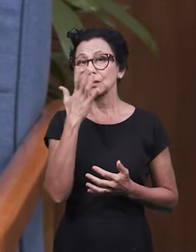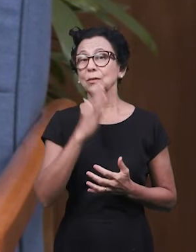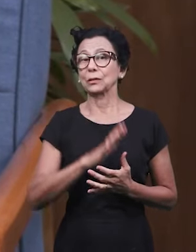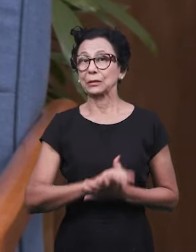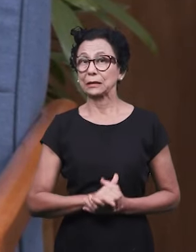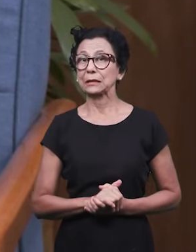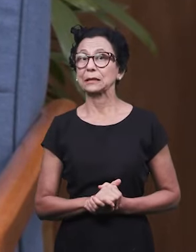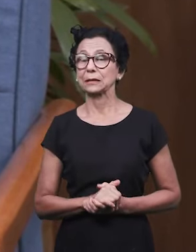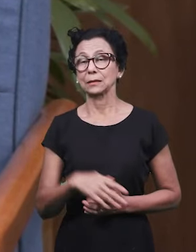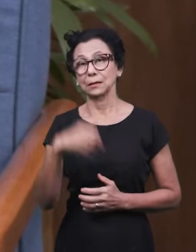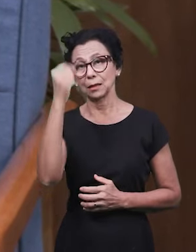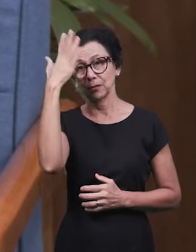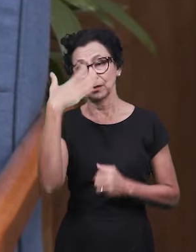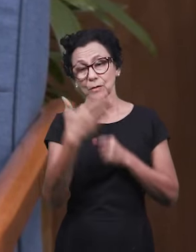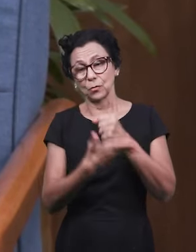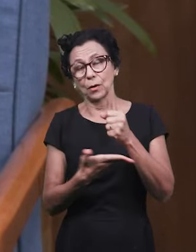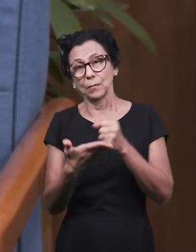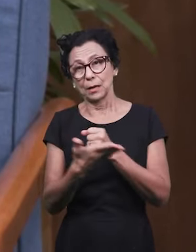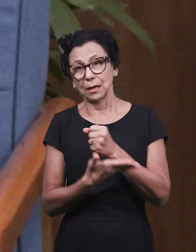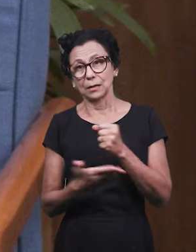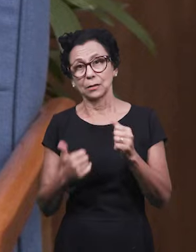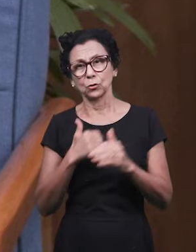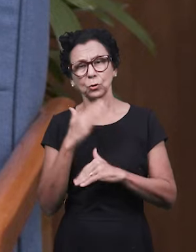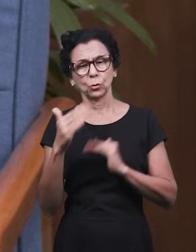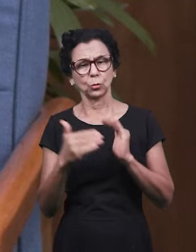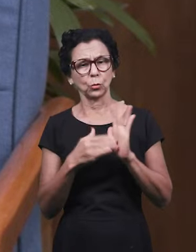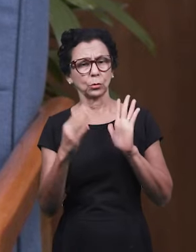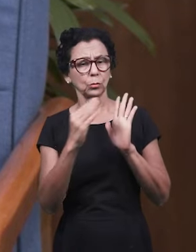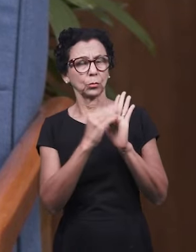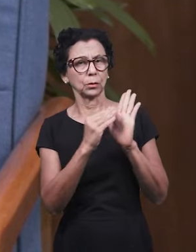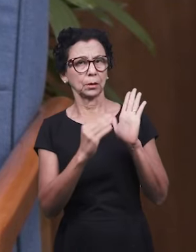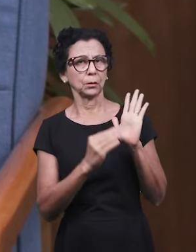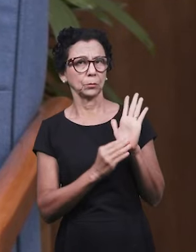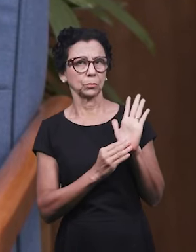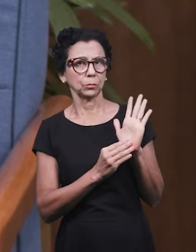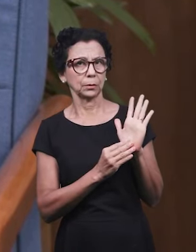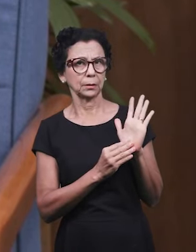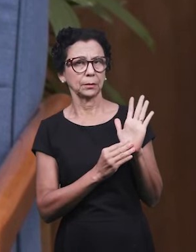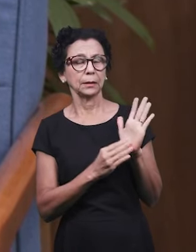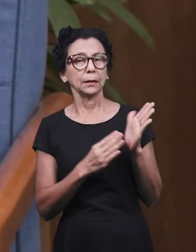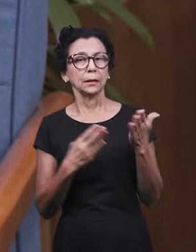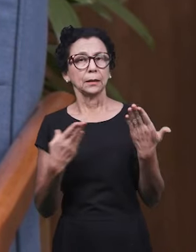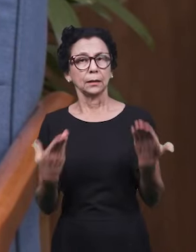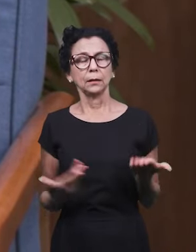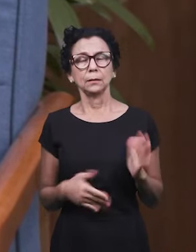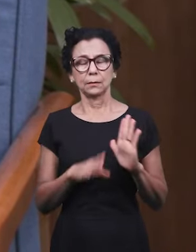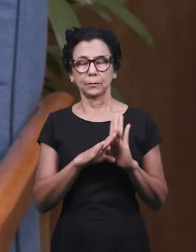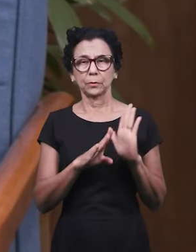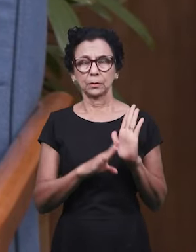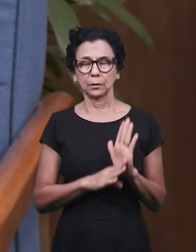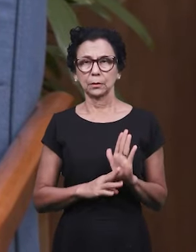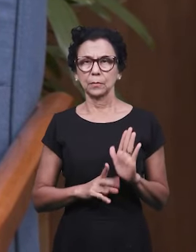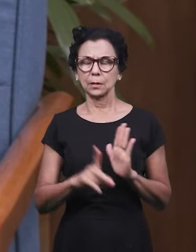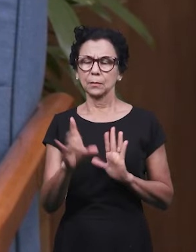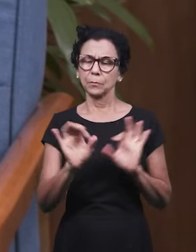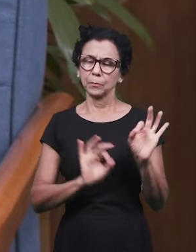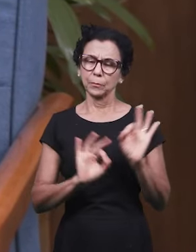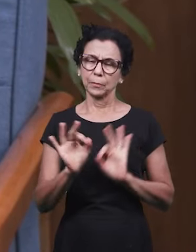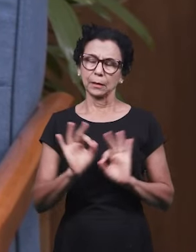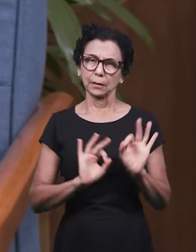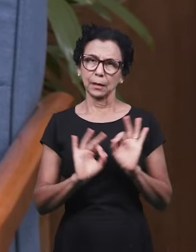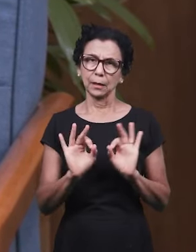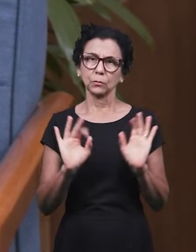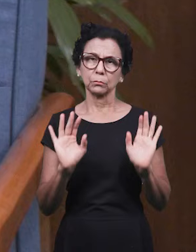livro já mostra que a revelação é a base de todo o resto do conteúdo. É uma coisa maravilhosa. E esse programa é